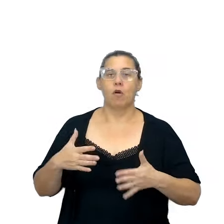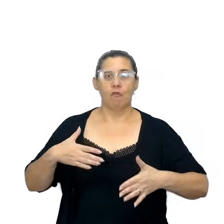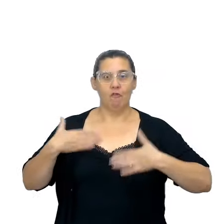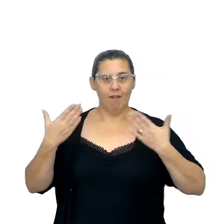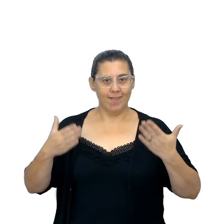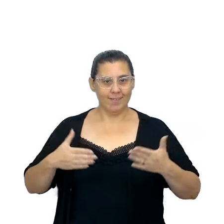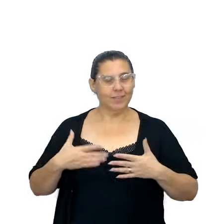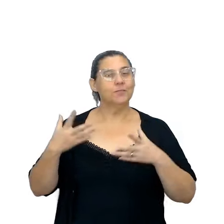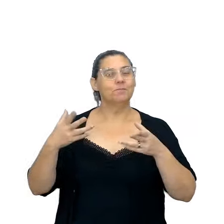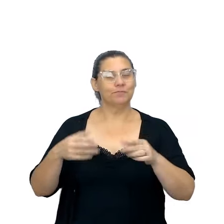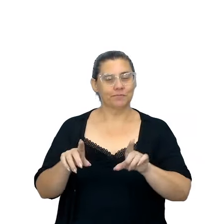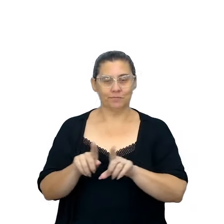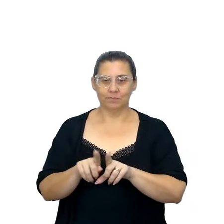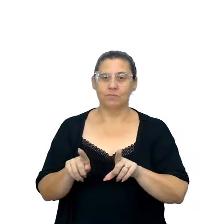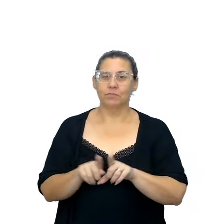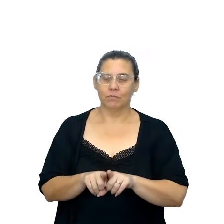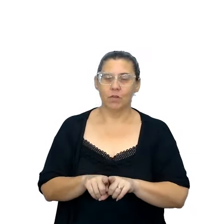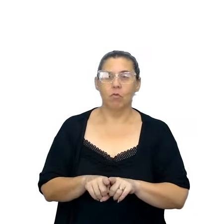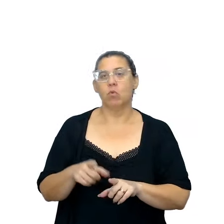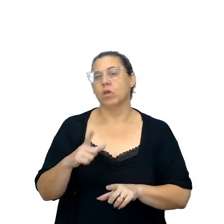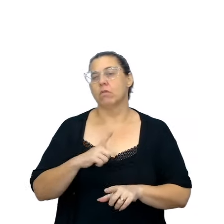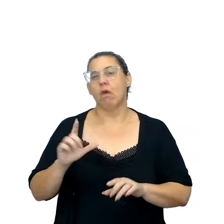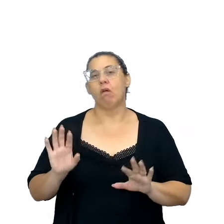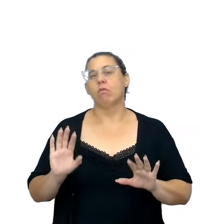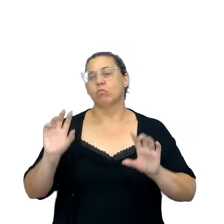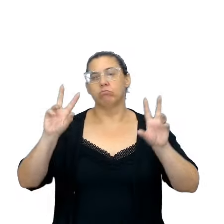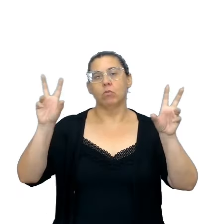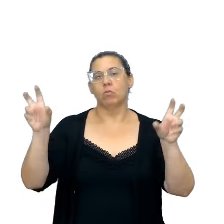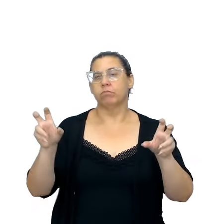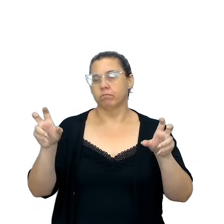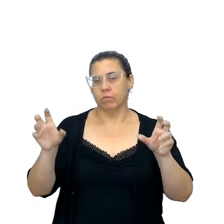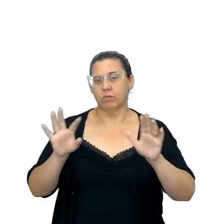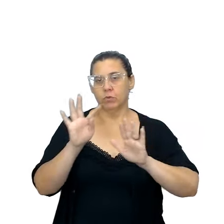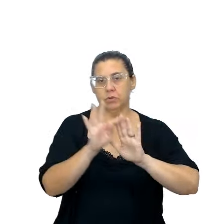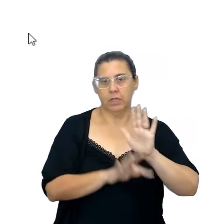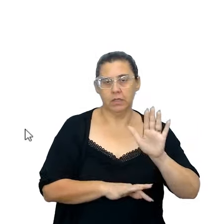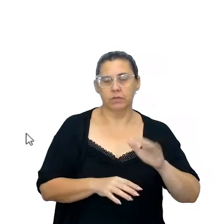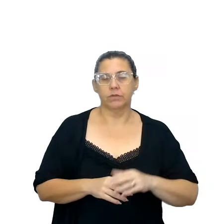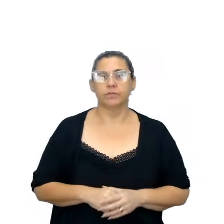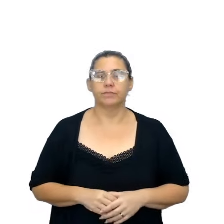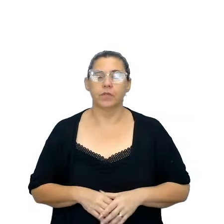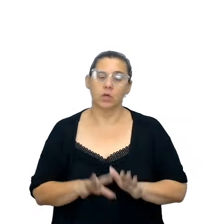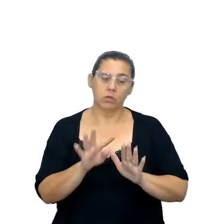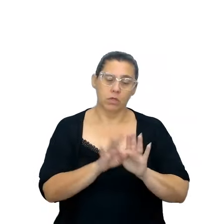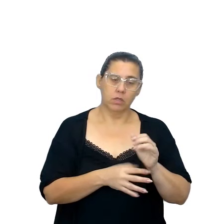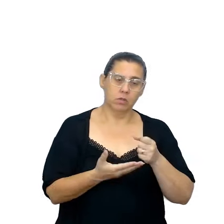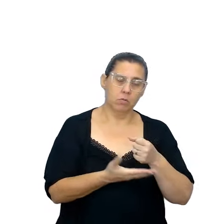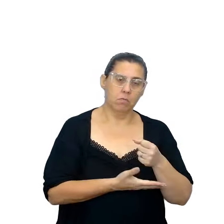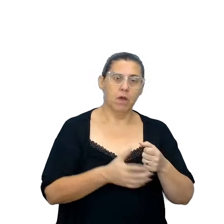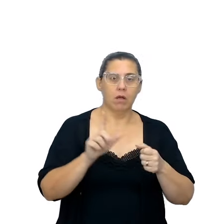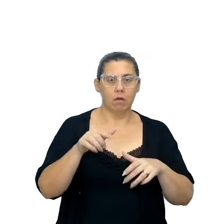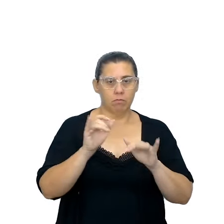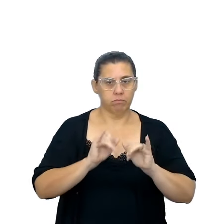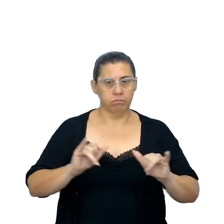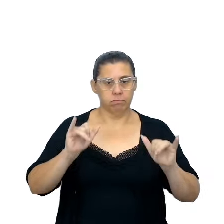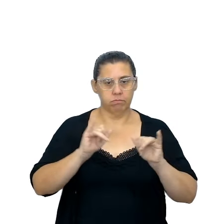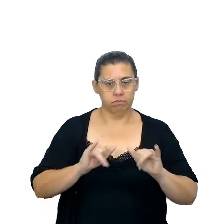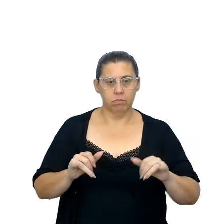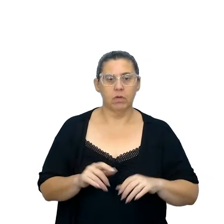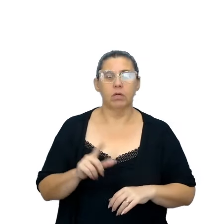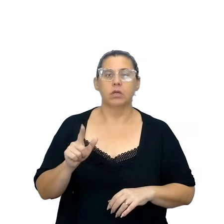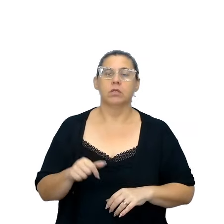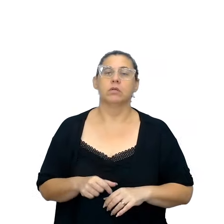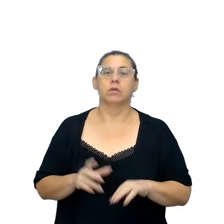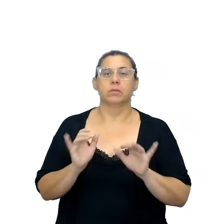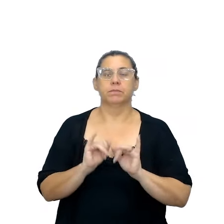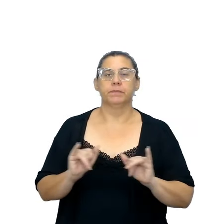produzida ali no enredo. Então, nós sempre vimos aqui que o texto básico, então, é o narrativo, né, esse aí é o aspecto